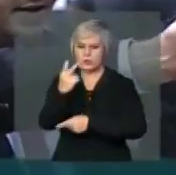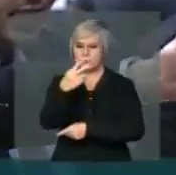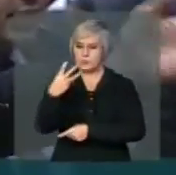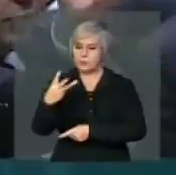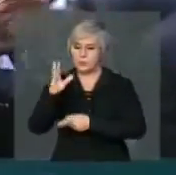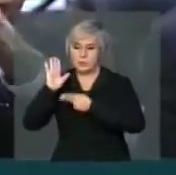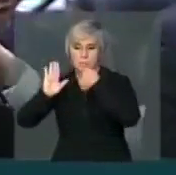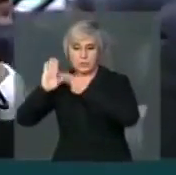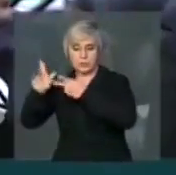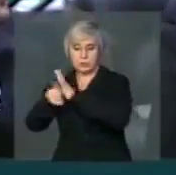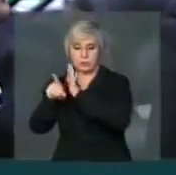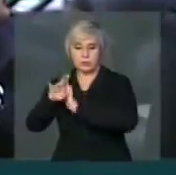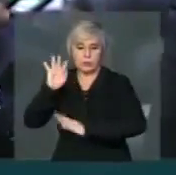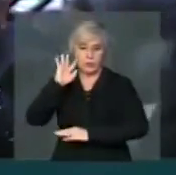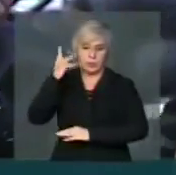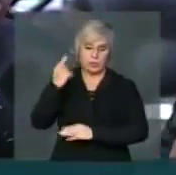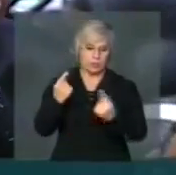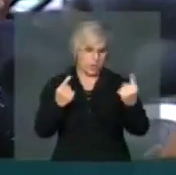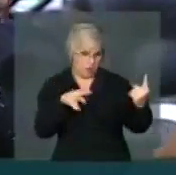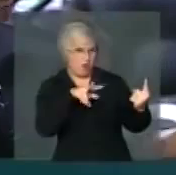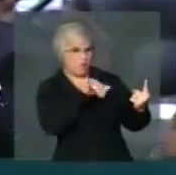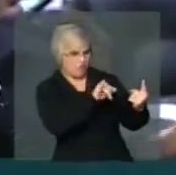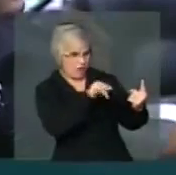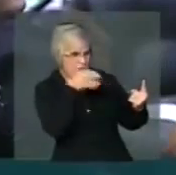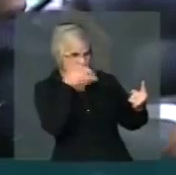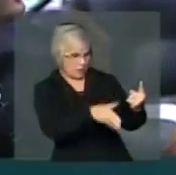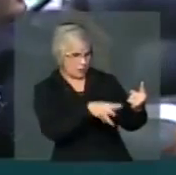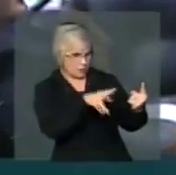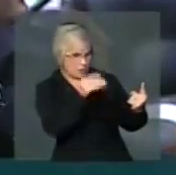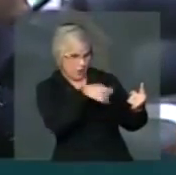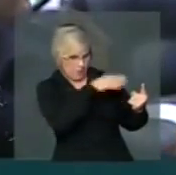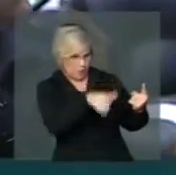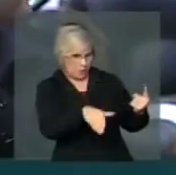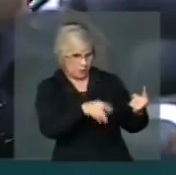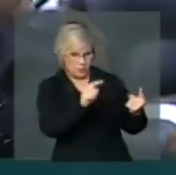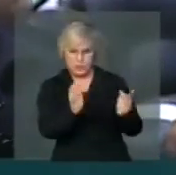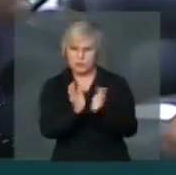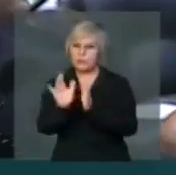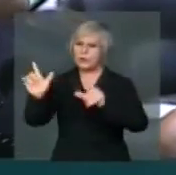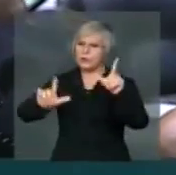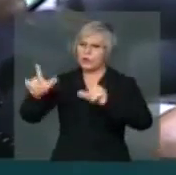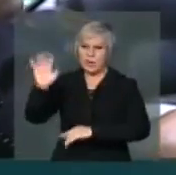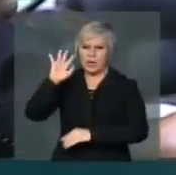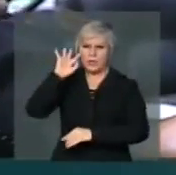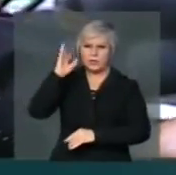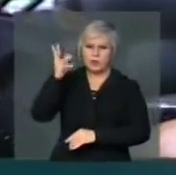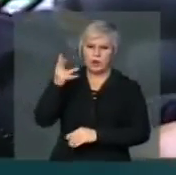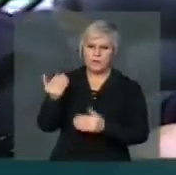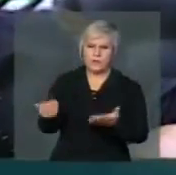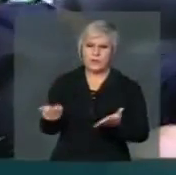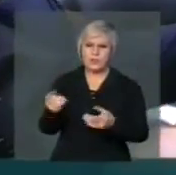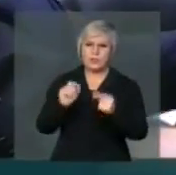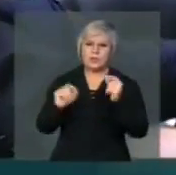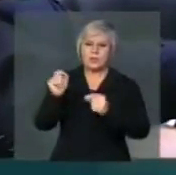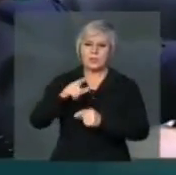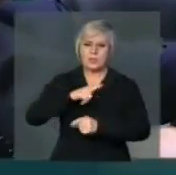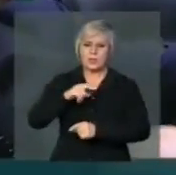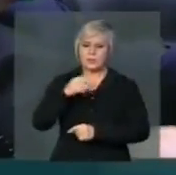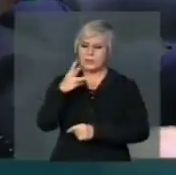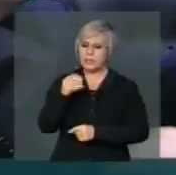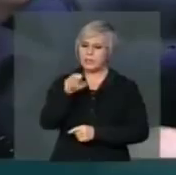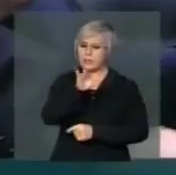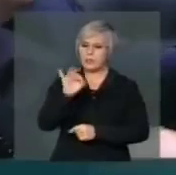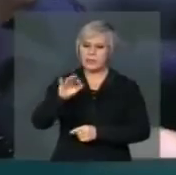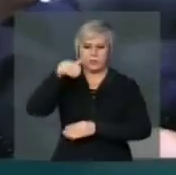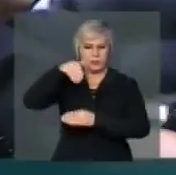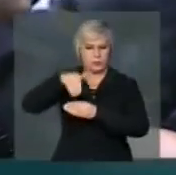candidatos decidem se o outro vai participar, a emissora de televisão decide e quem tem 30%